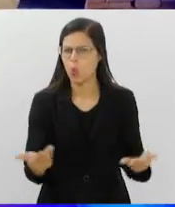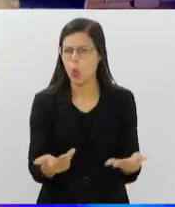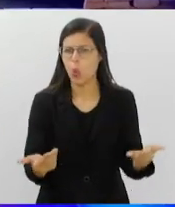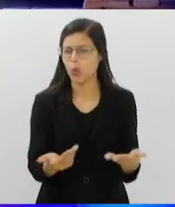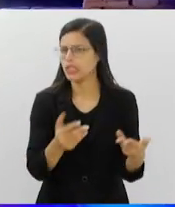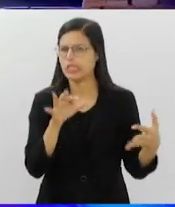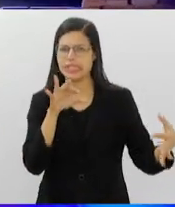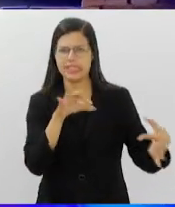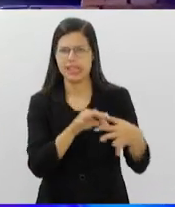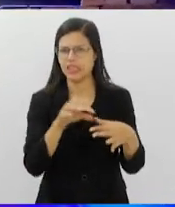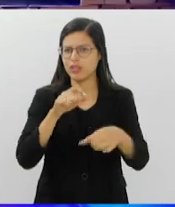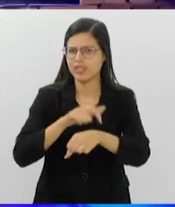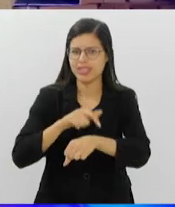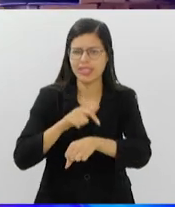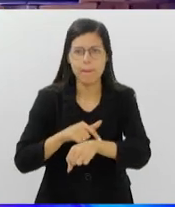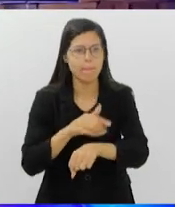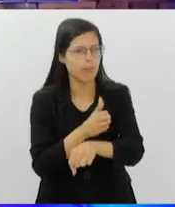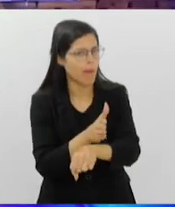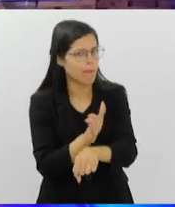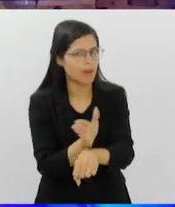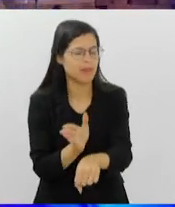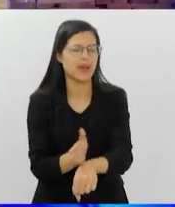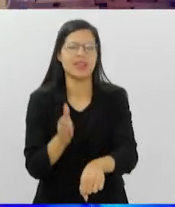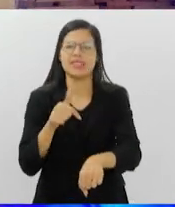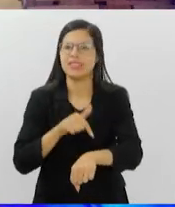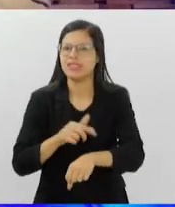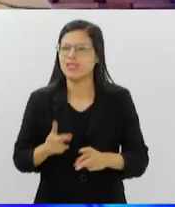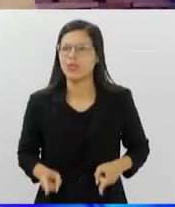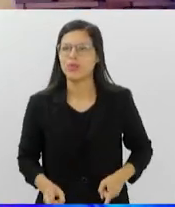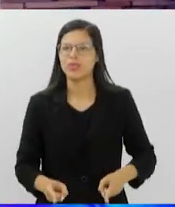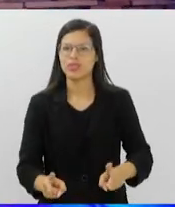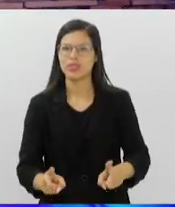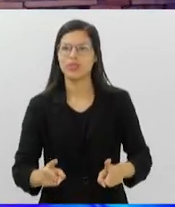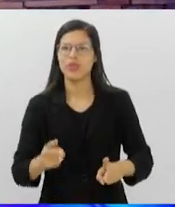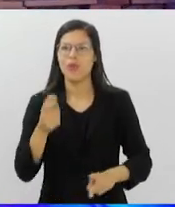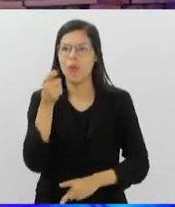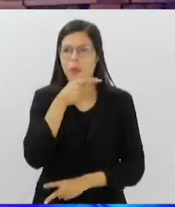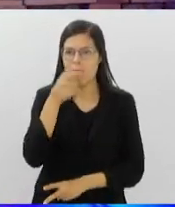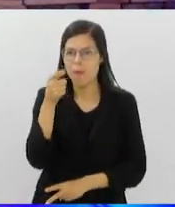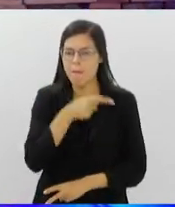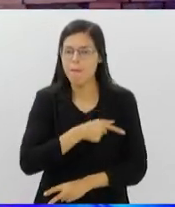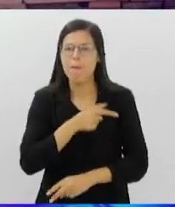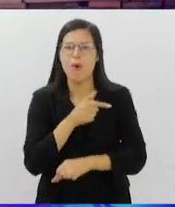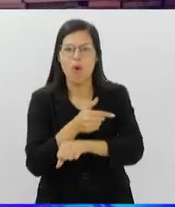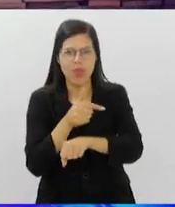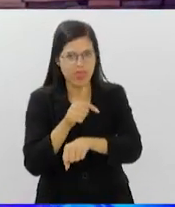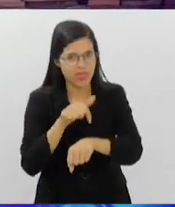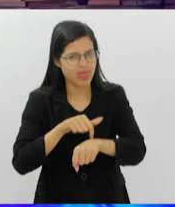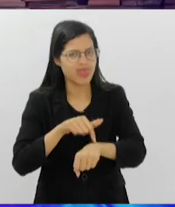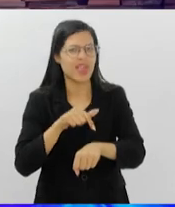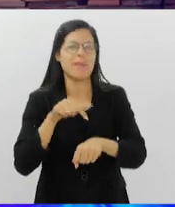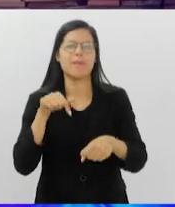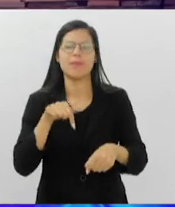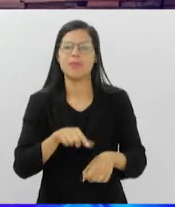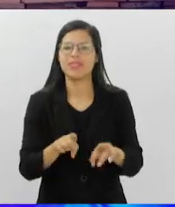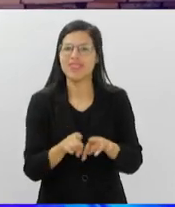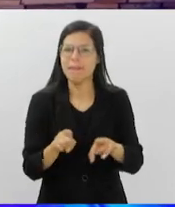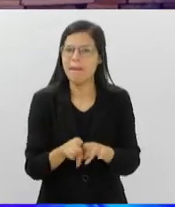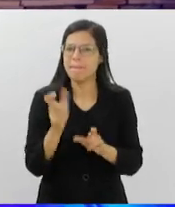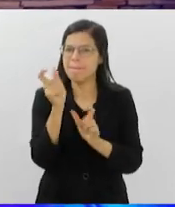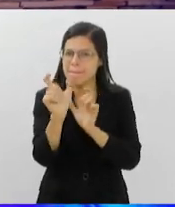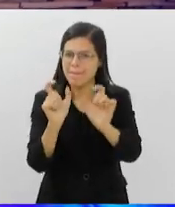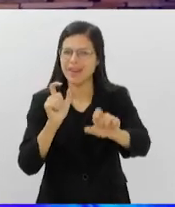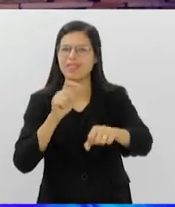Tudo, o tempo todo. O tempo todo. Tudo, tudo, tudo. Todo o tempo. Cena de humor. Com o Cena sem humor. Com o também. Com e sem palavras. Tem